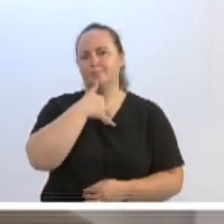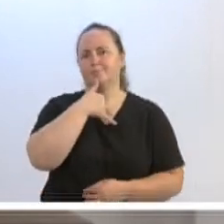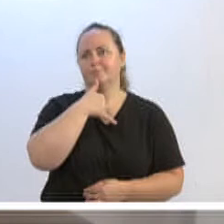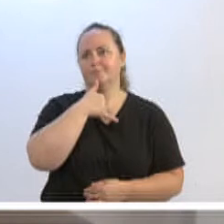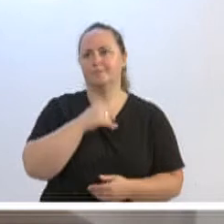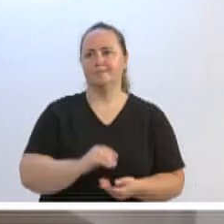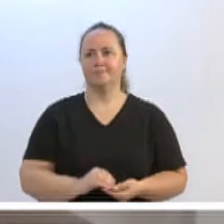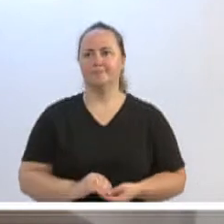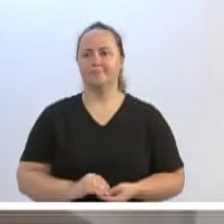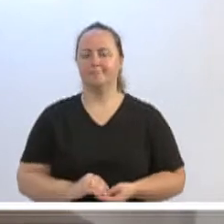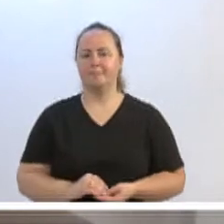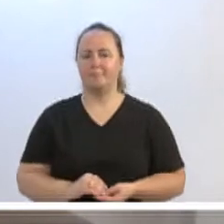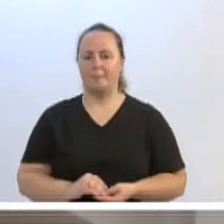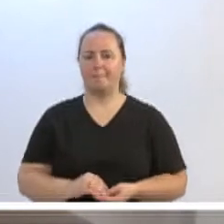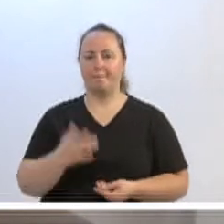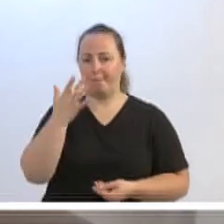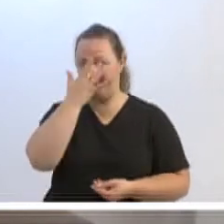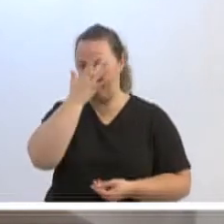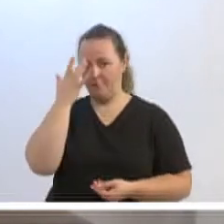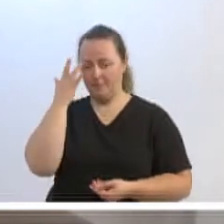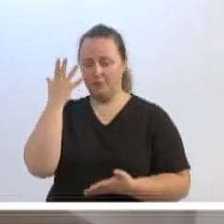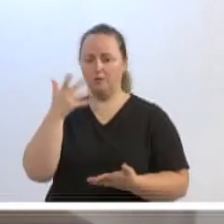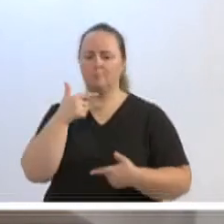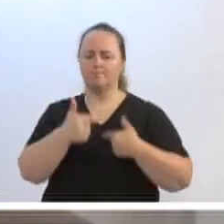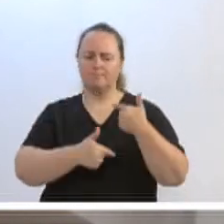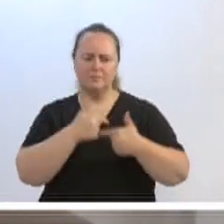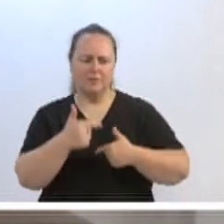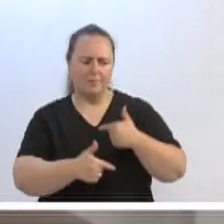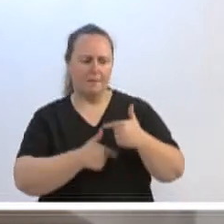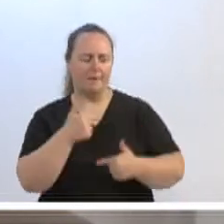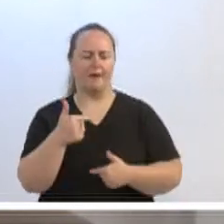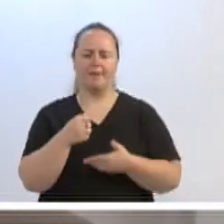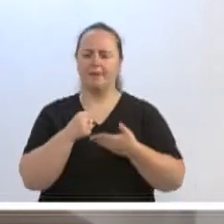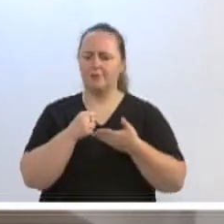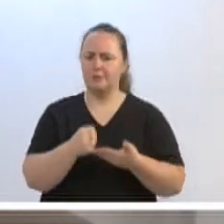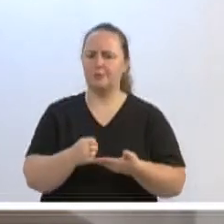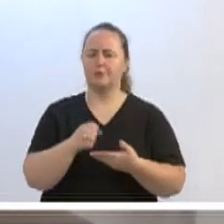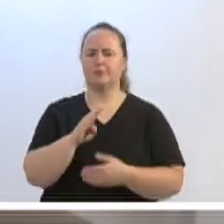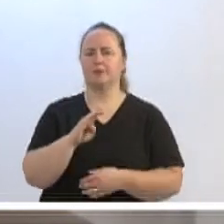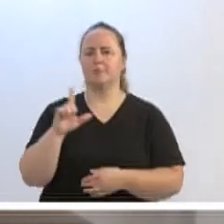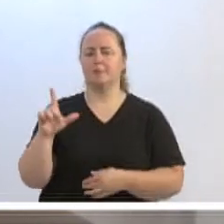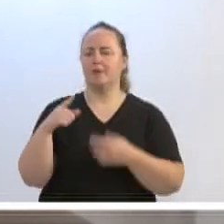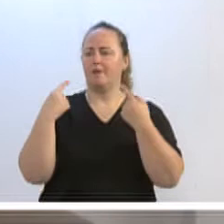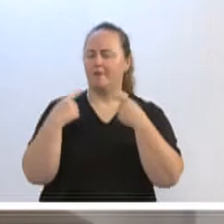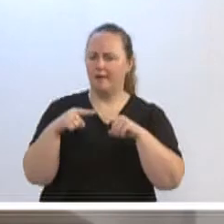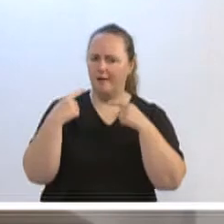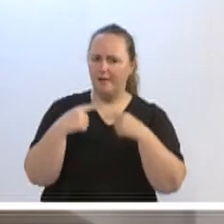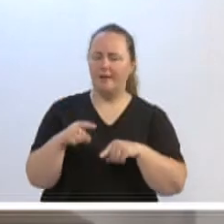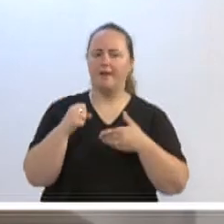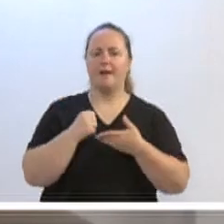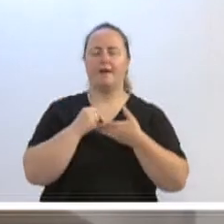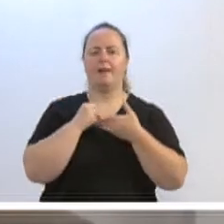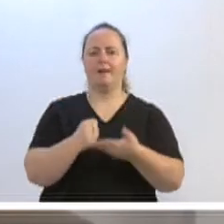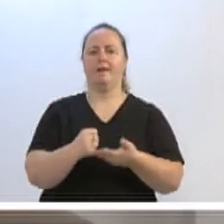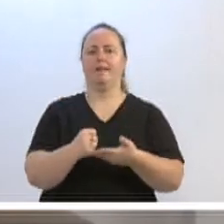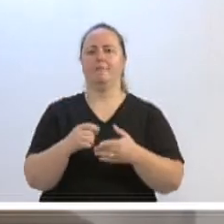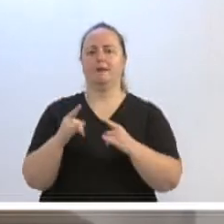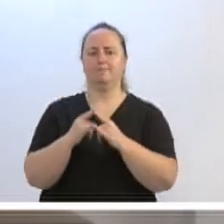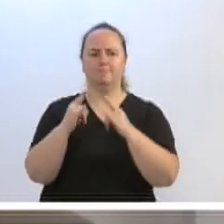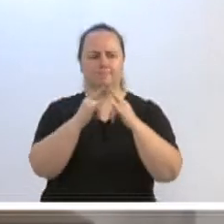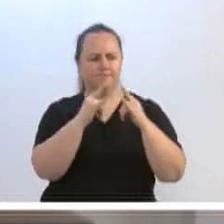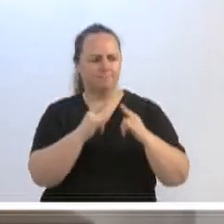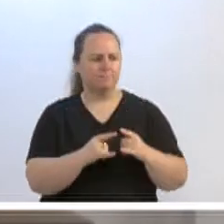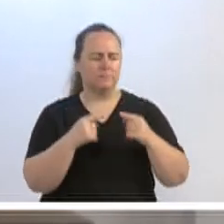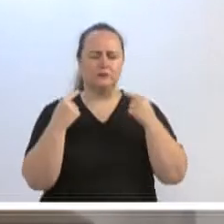de Blumenau, as pessoas trabalham por Blumenau, pensam por Blumenau, reclamam por Blumenau, as entidades de classe